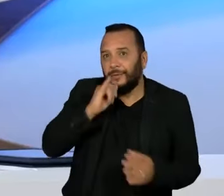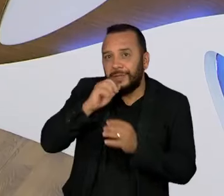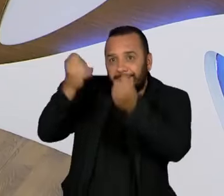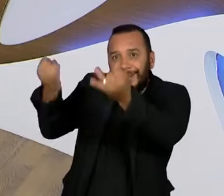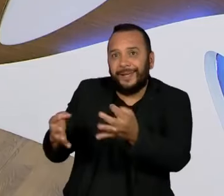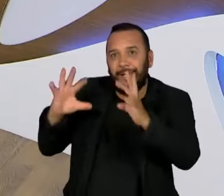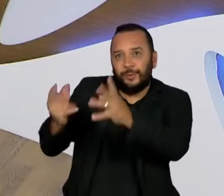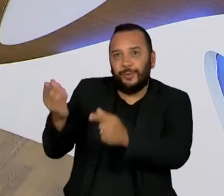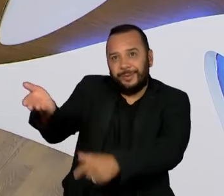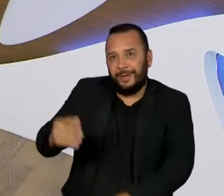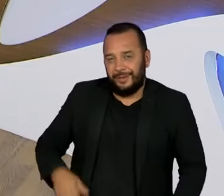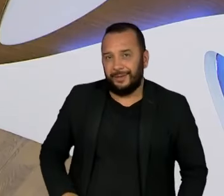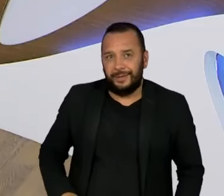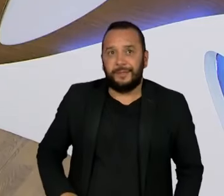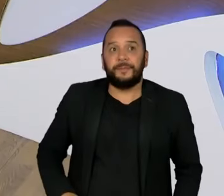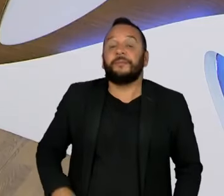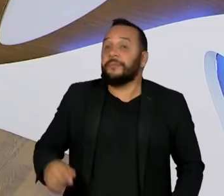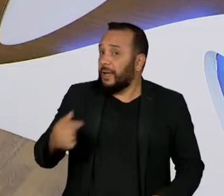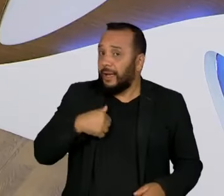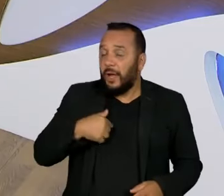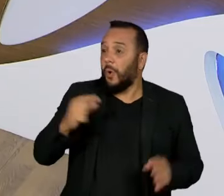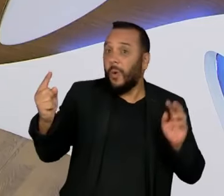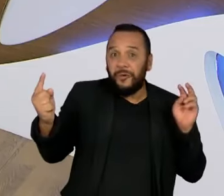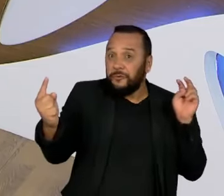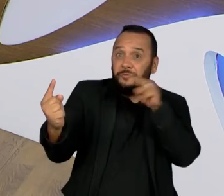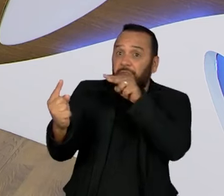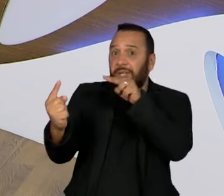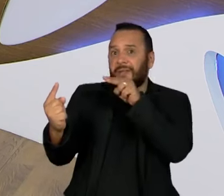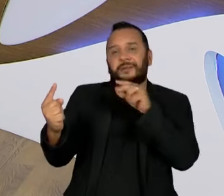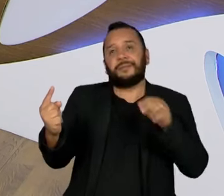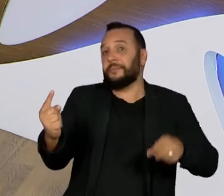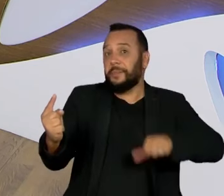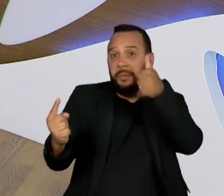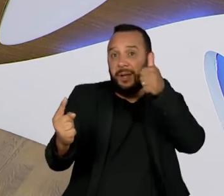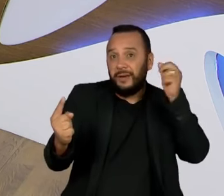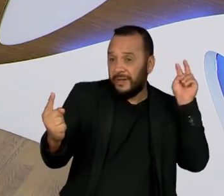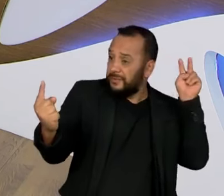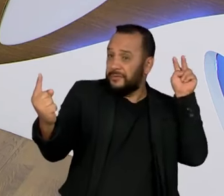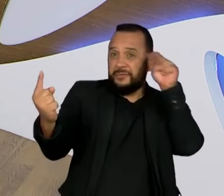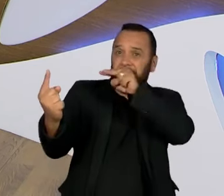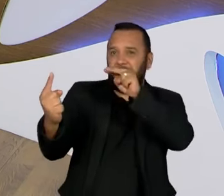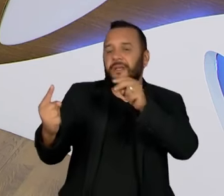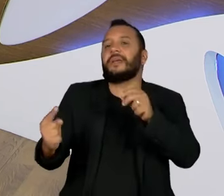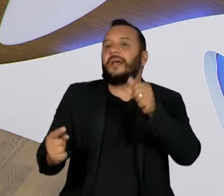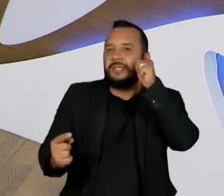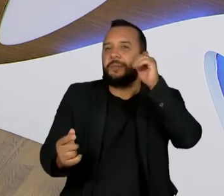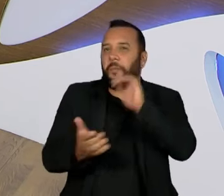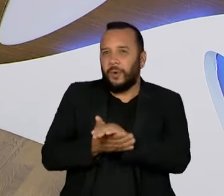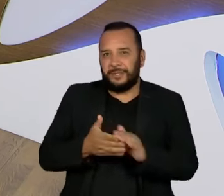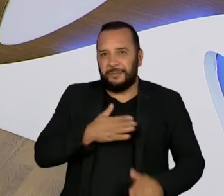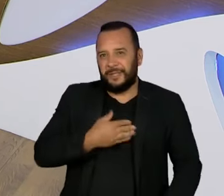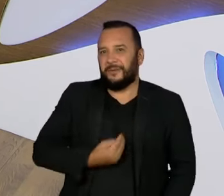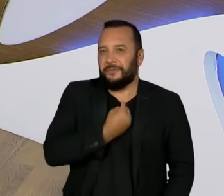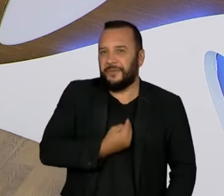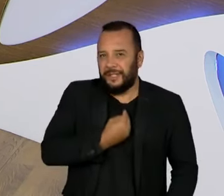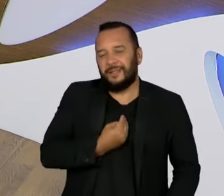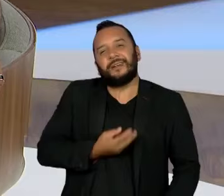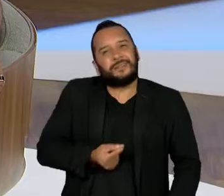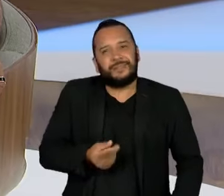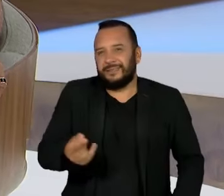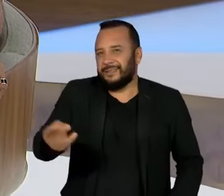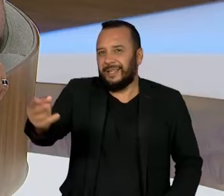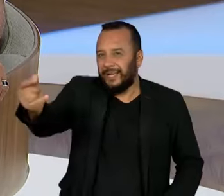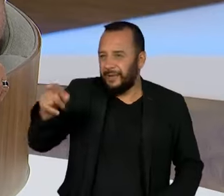coisa que eu tenho certeza é que quando eu olhei para ela, eu vi exatamente aquilo que eu falei, eu vi a mulher da minha vida, que ia viver comigo para sempre,